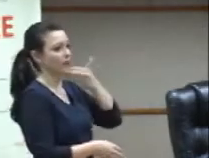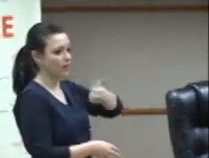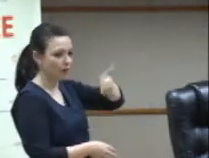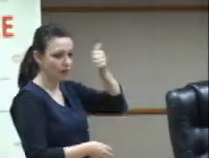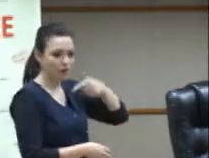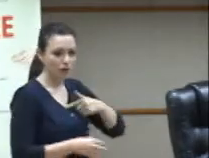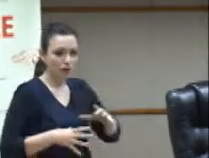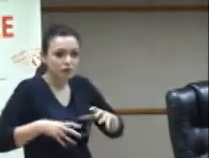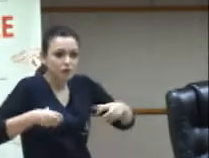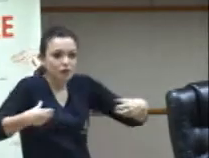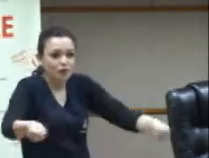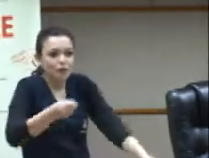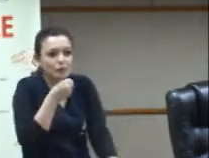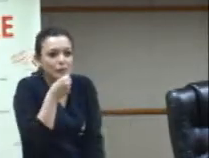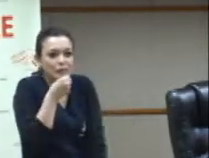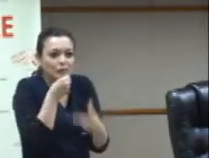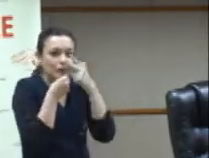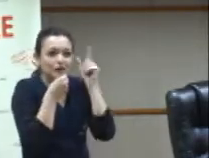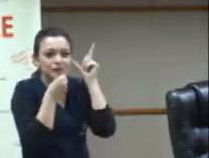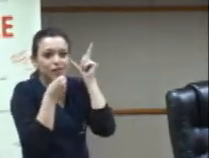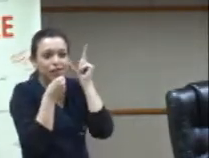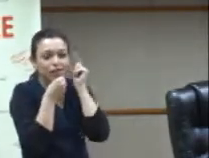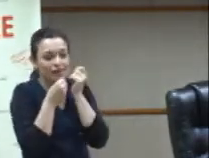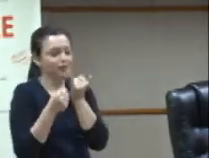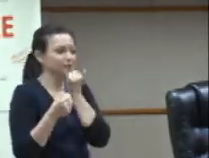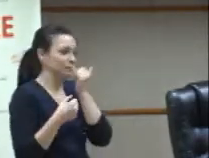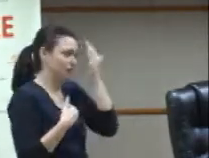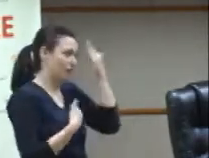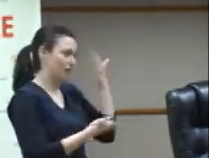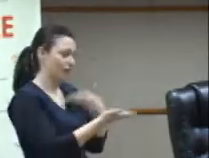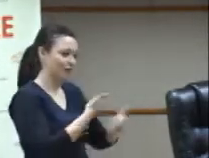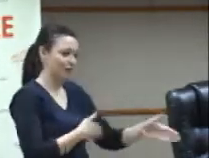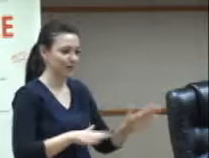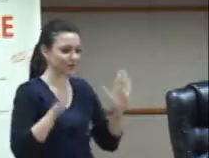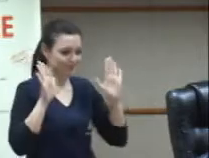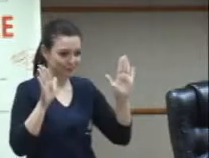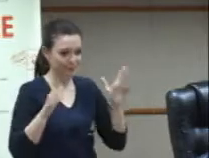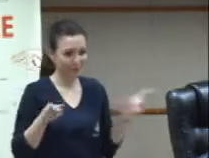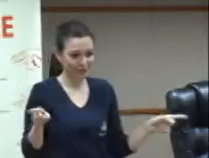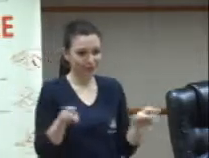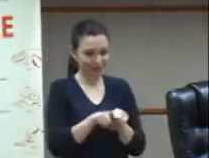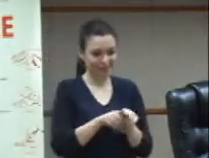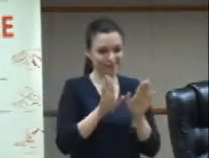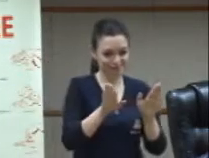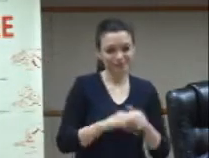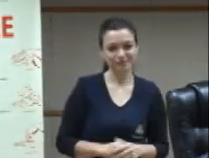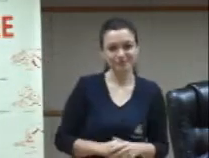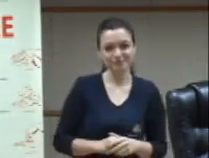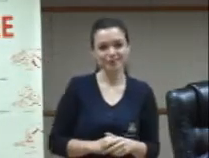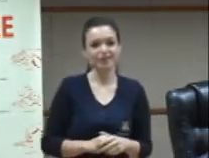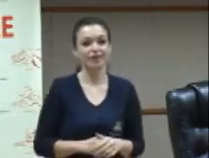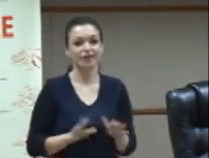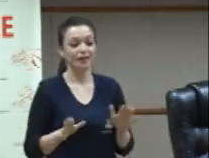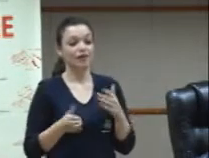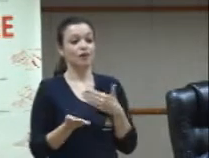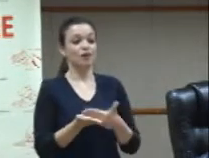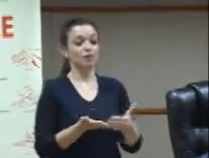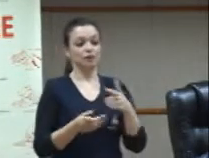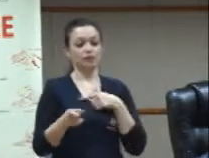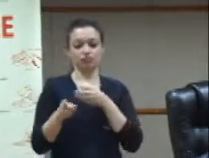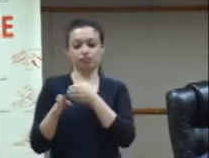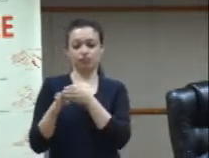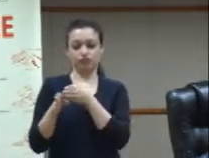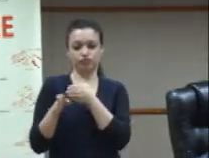estou me esforçando com a minha fala aqui muito obrigado viu então o caminho primeiro foi exclusão social